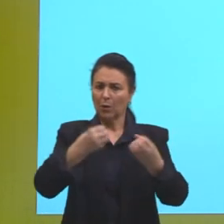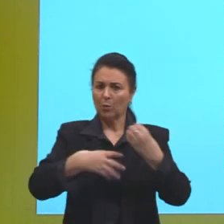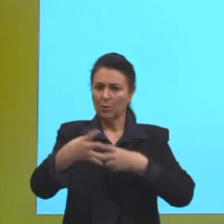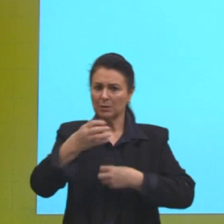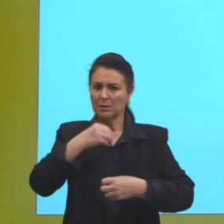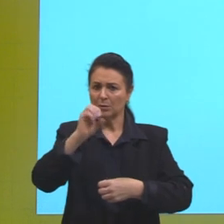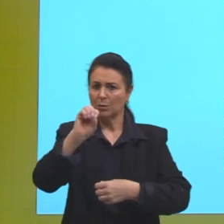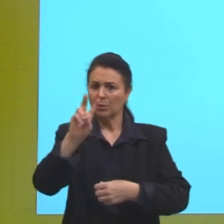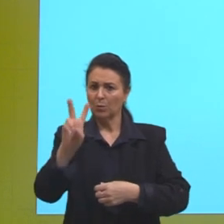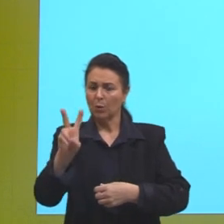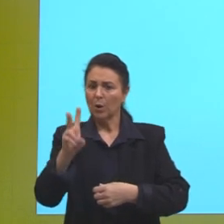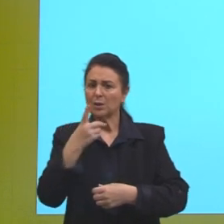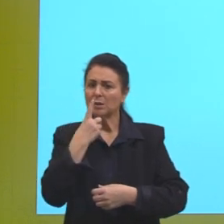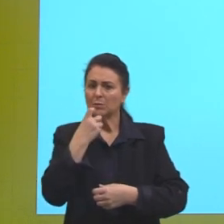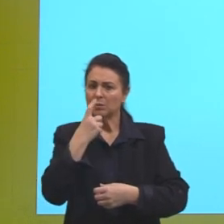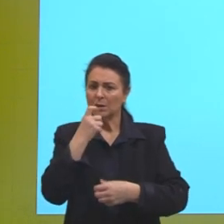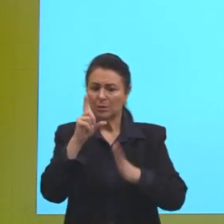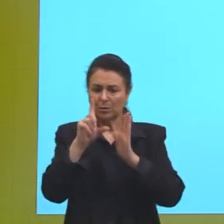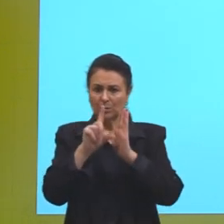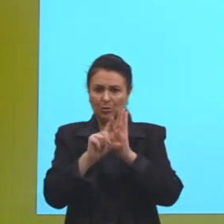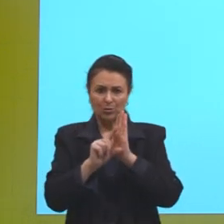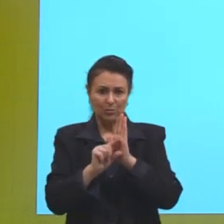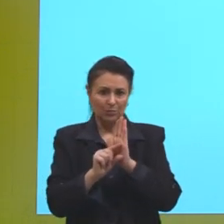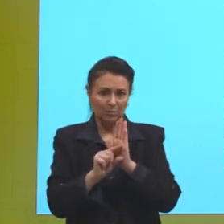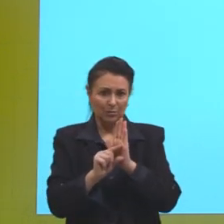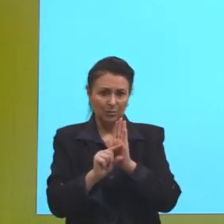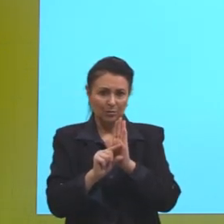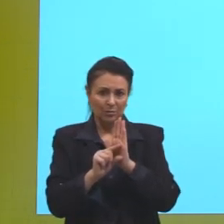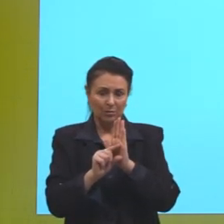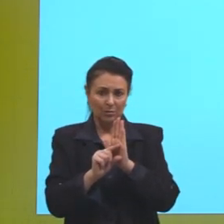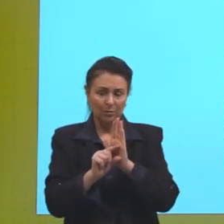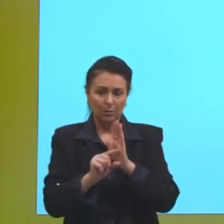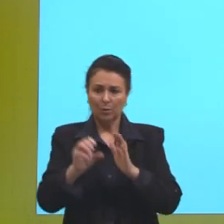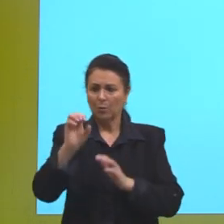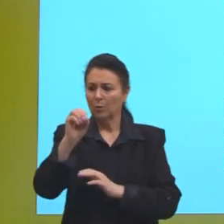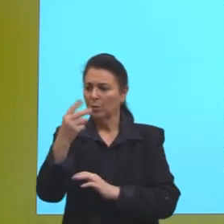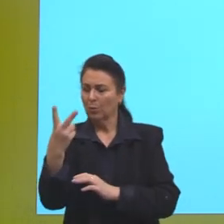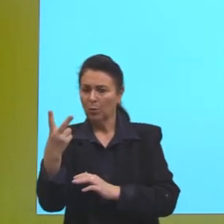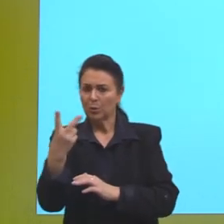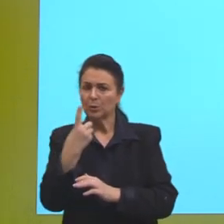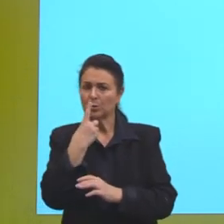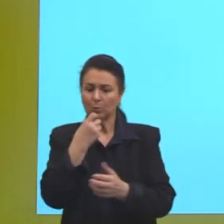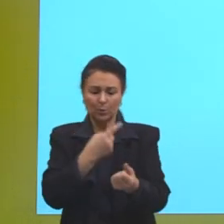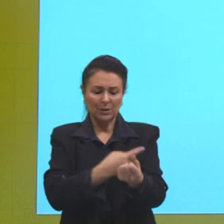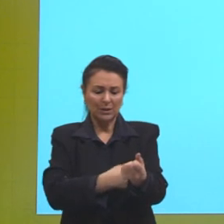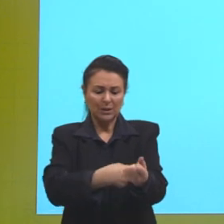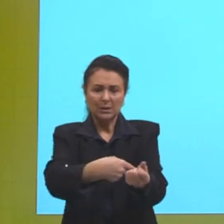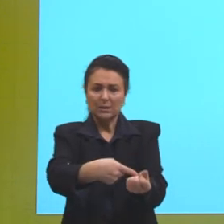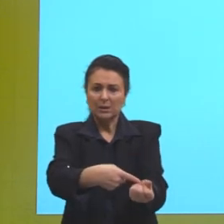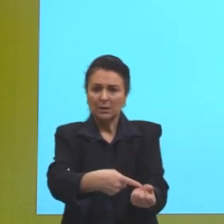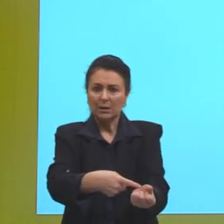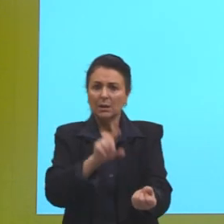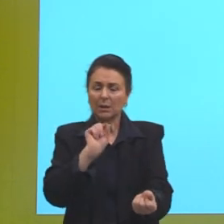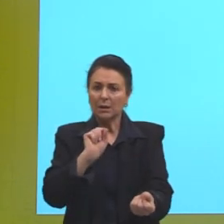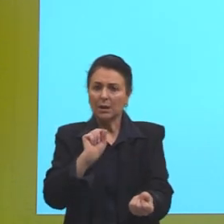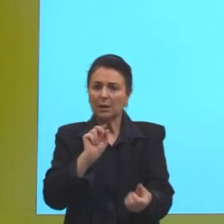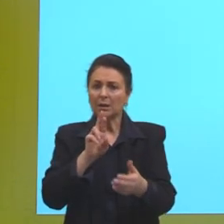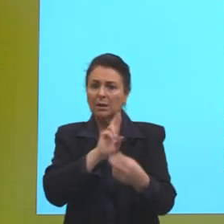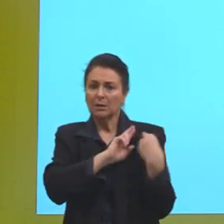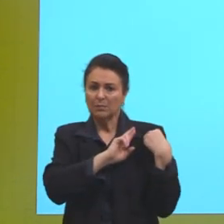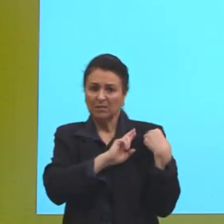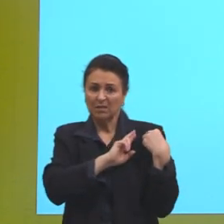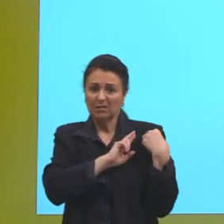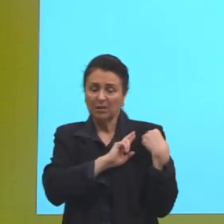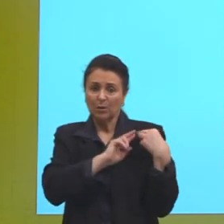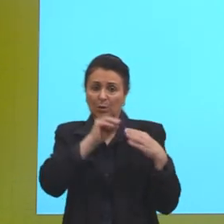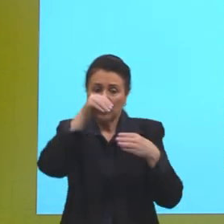oxigênio no sangue diminuirá? Bom, o oxigênio no sangue, quem é o responsável? É a hemoglobina. E não é o